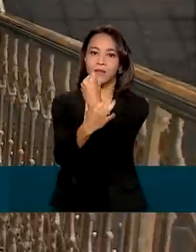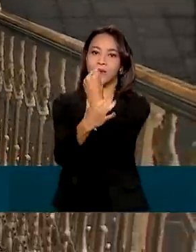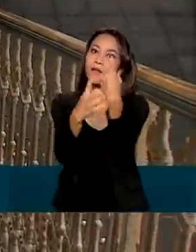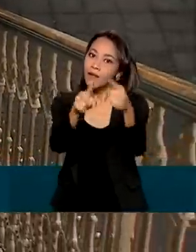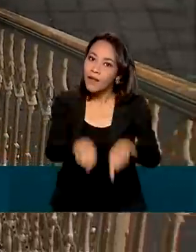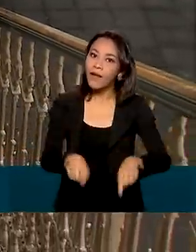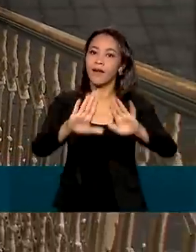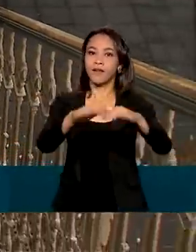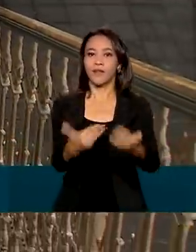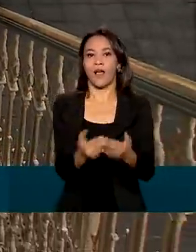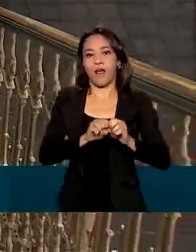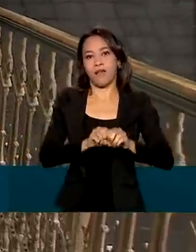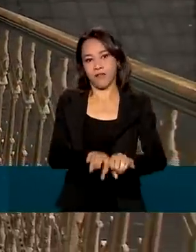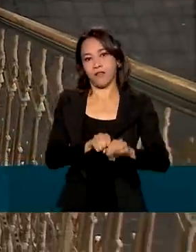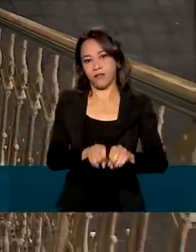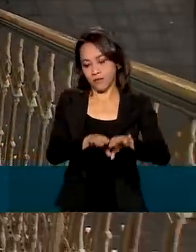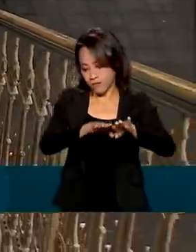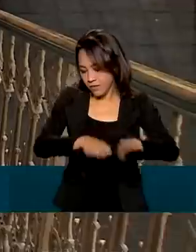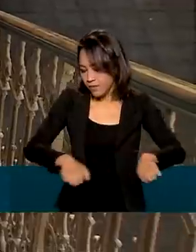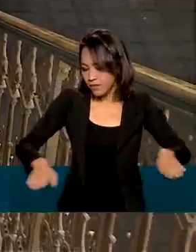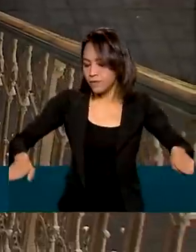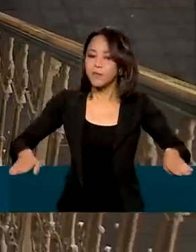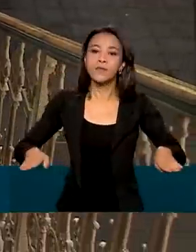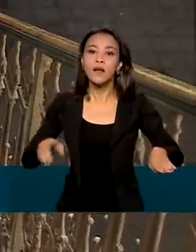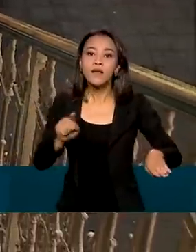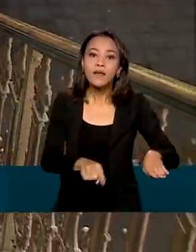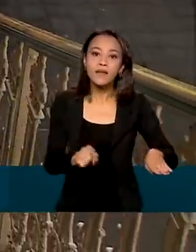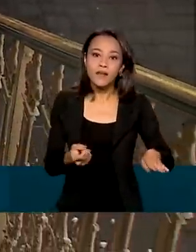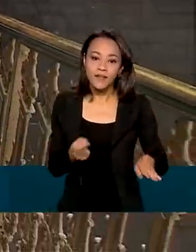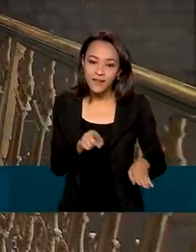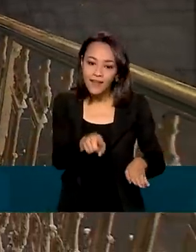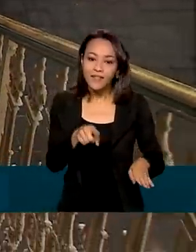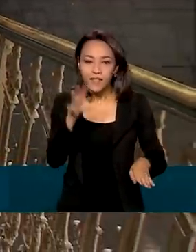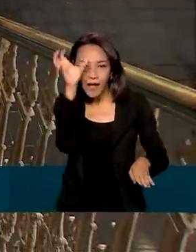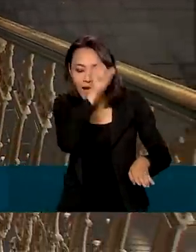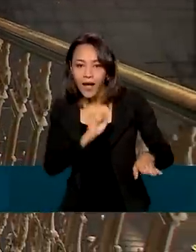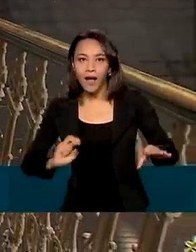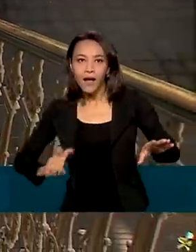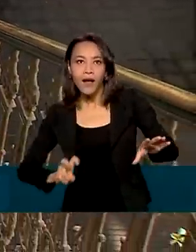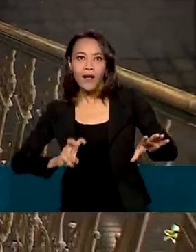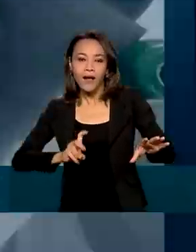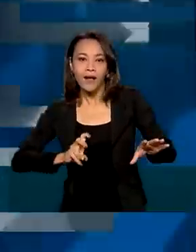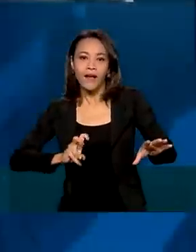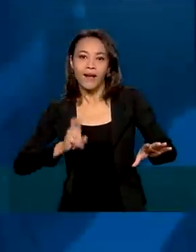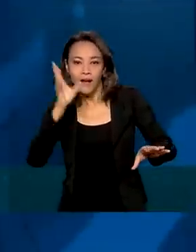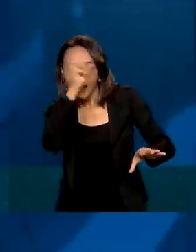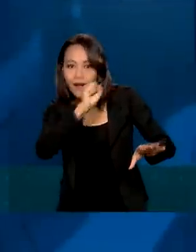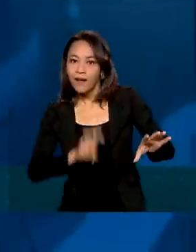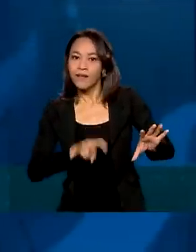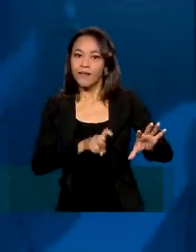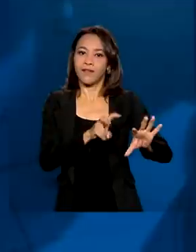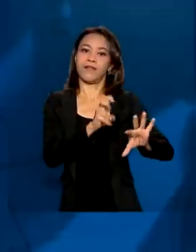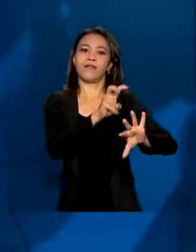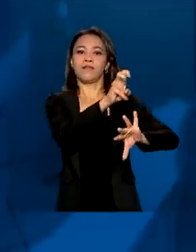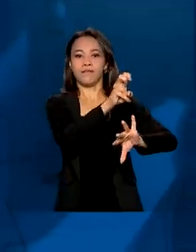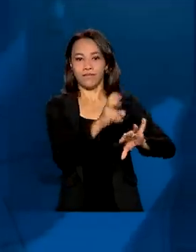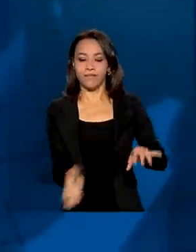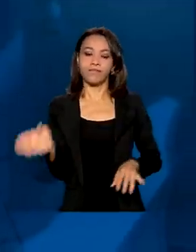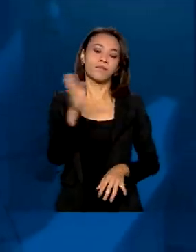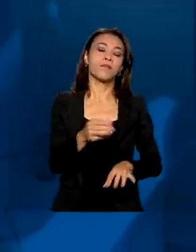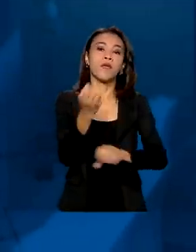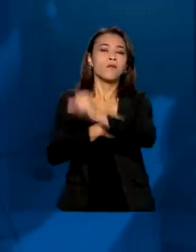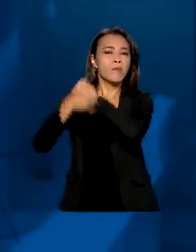educação infantil. Quando os primeiros degraus são sólidos, a caminhada fica muito mais fácil. No ano passado, o número de crianças